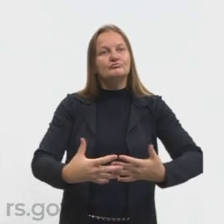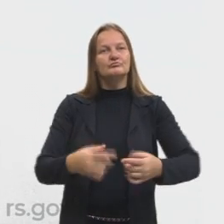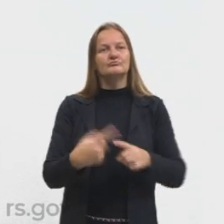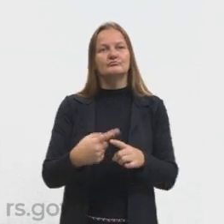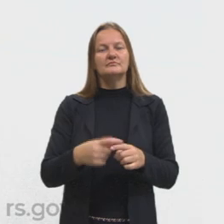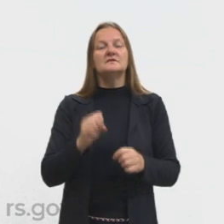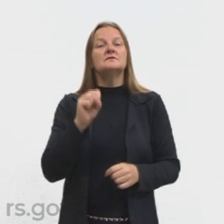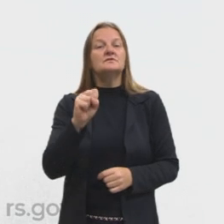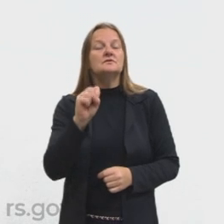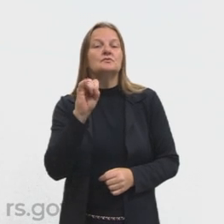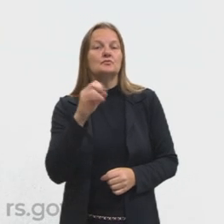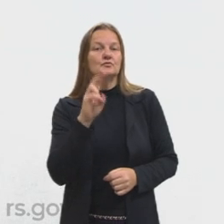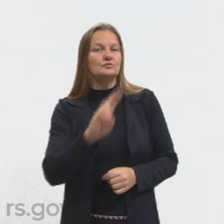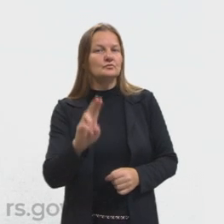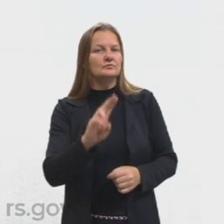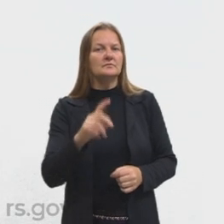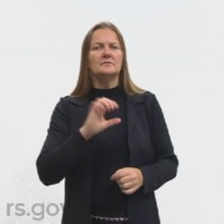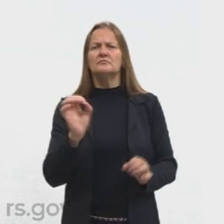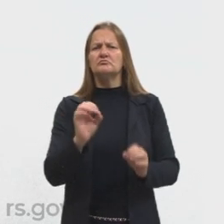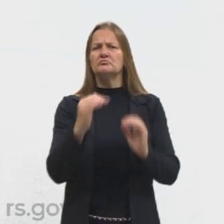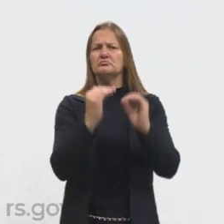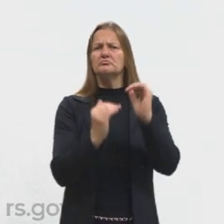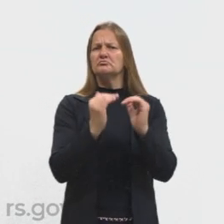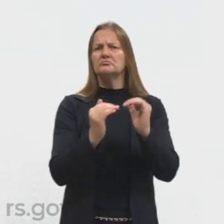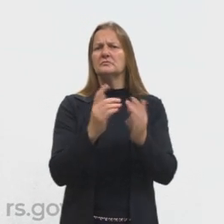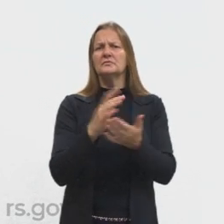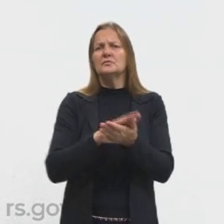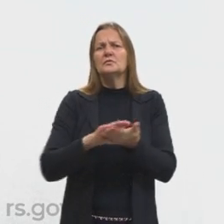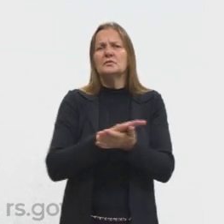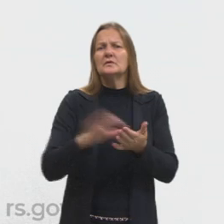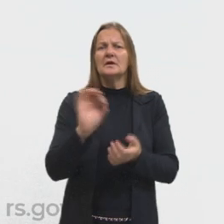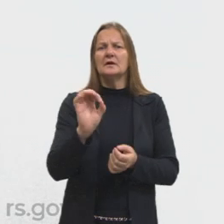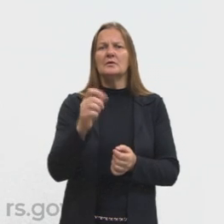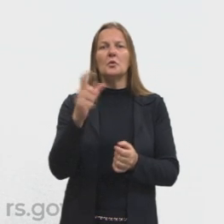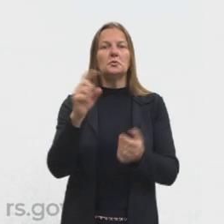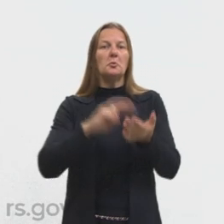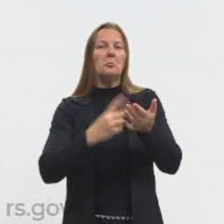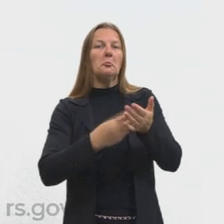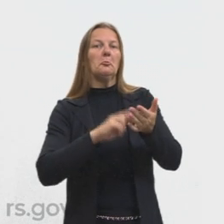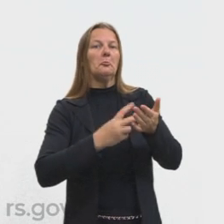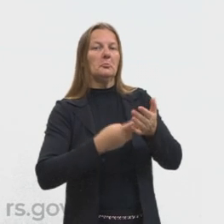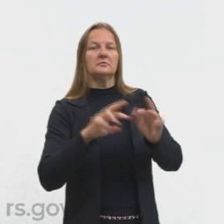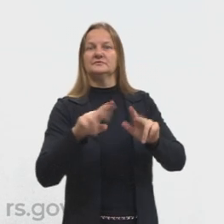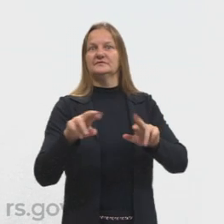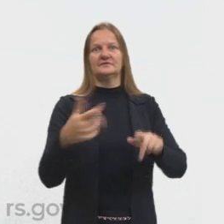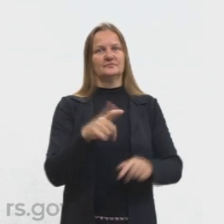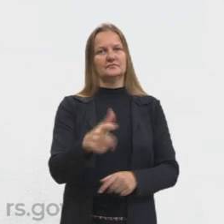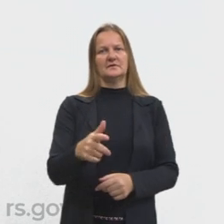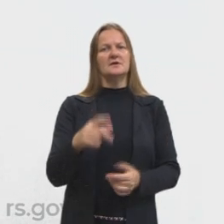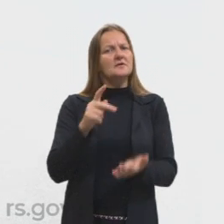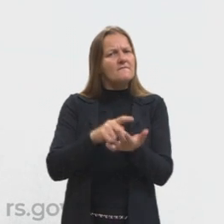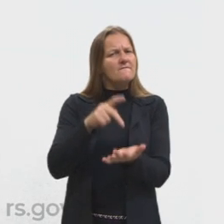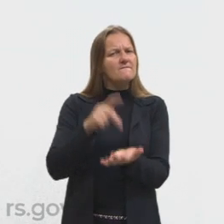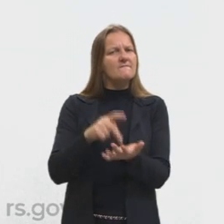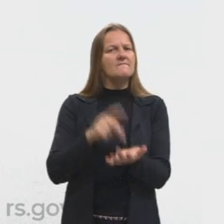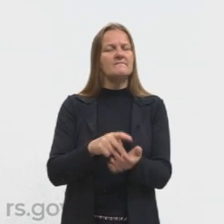Quando utilizada, ela não proporciona espaço para outras interpretações, sendo, portanto,